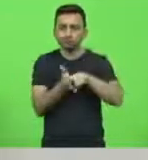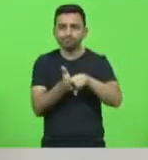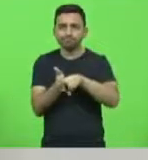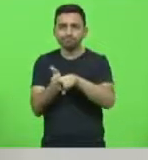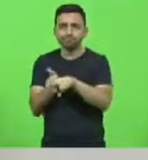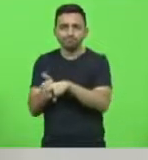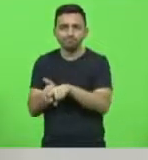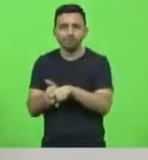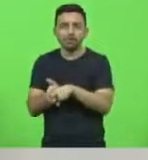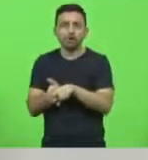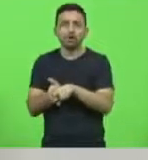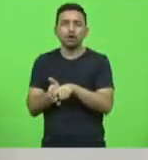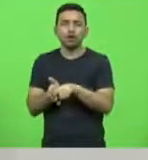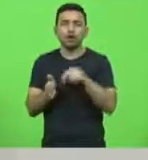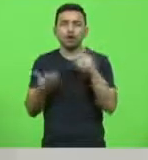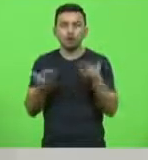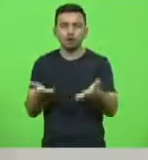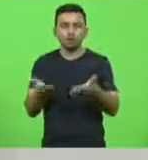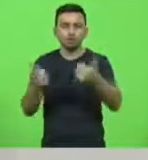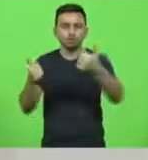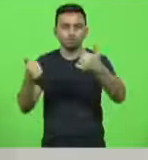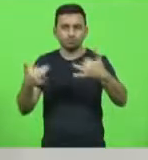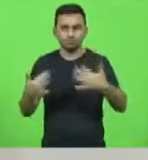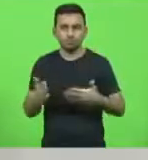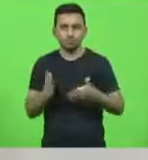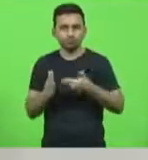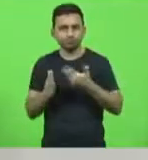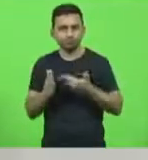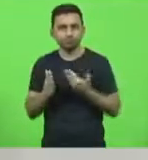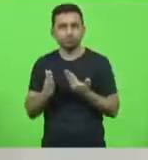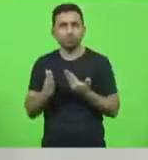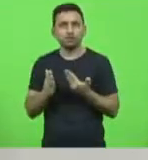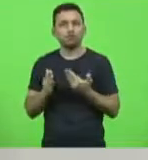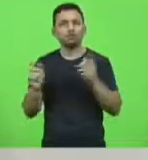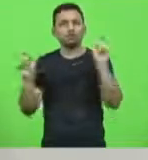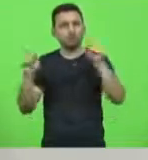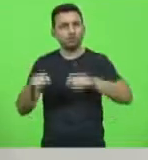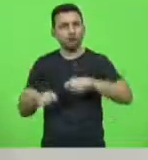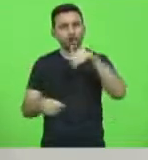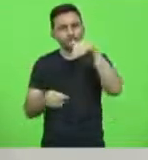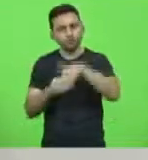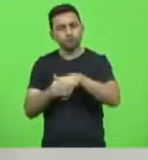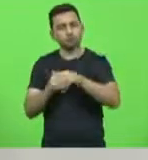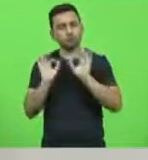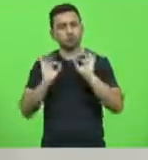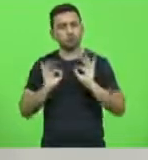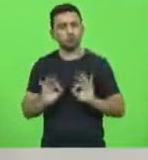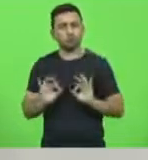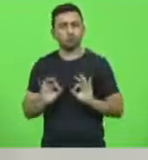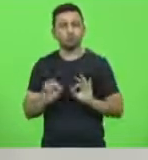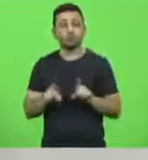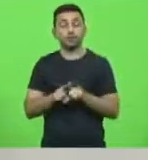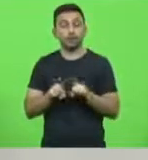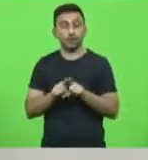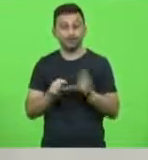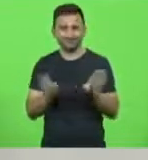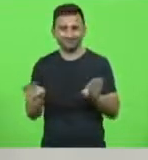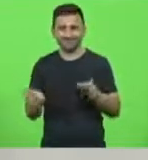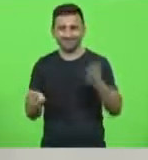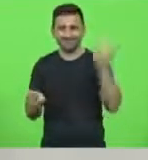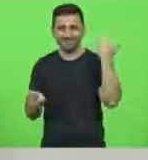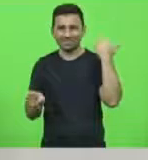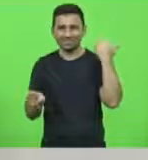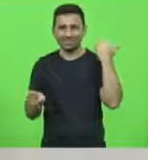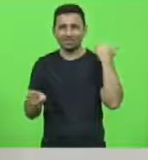extensa decisão para seguramente proferir o seu voto. Além disso, naquele momento e aquele